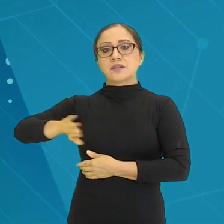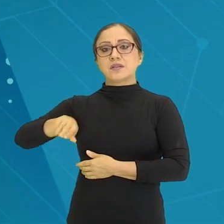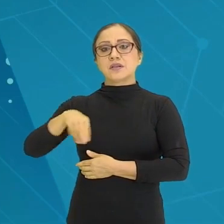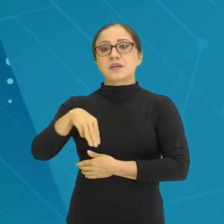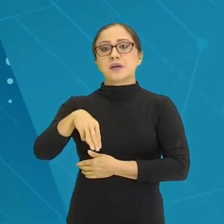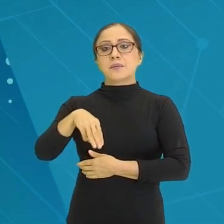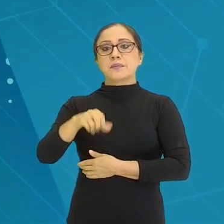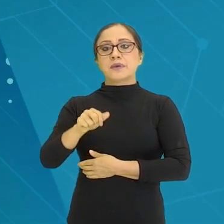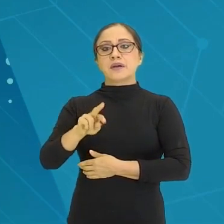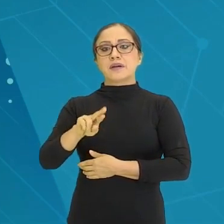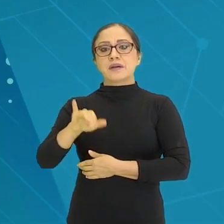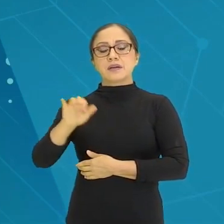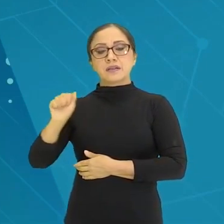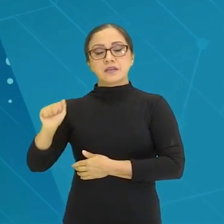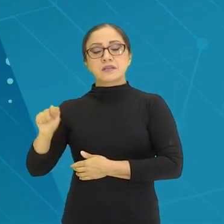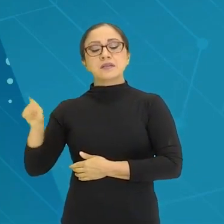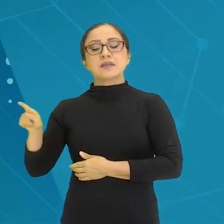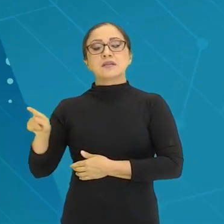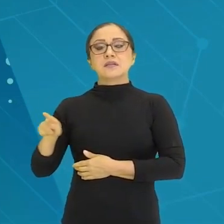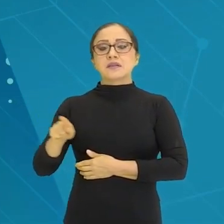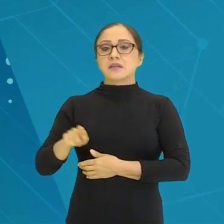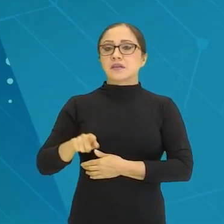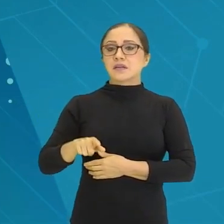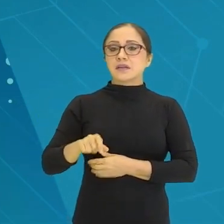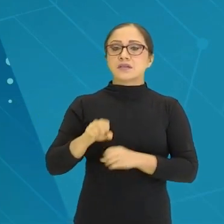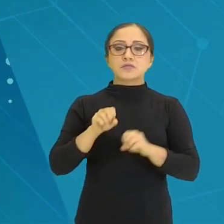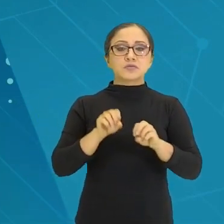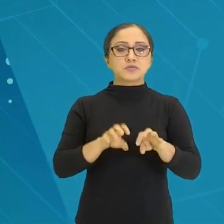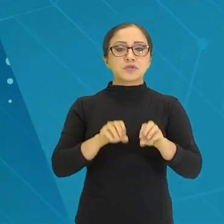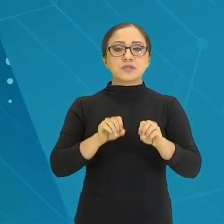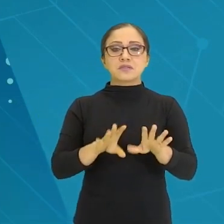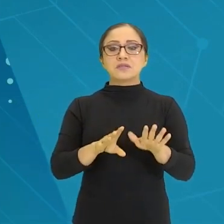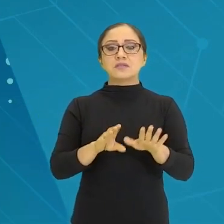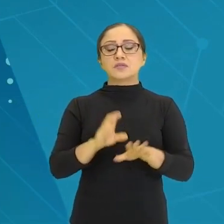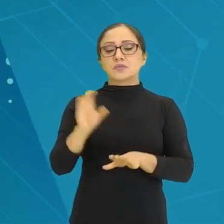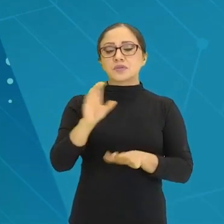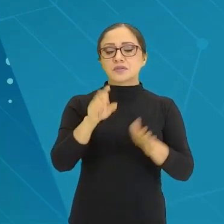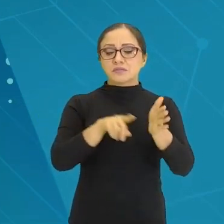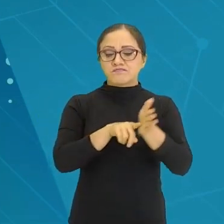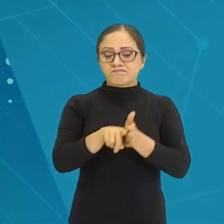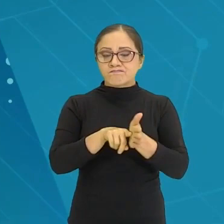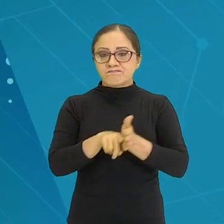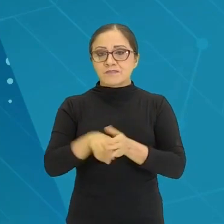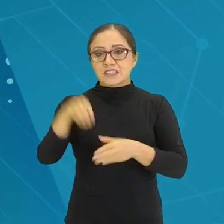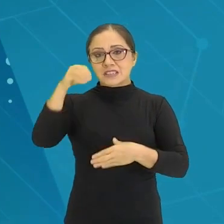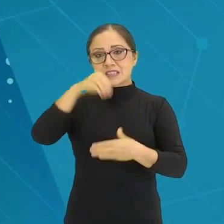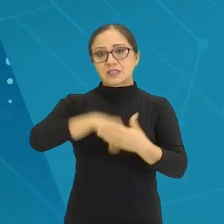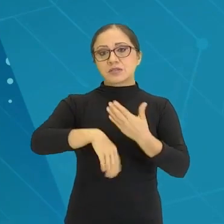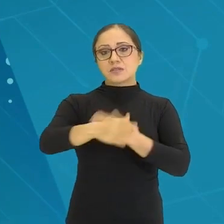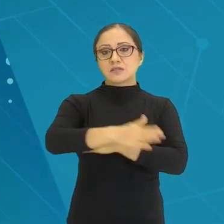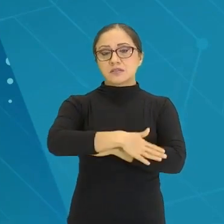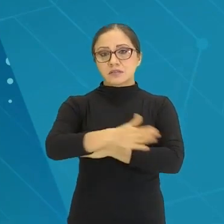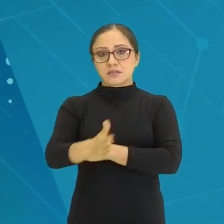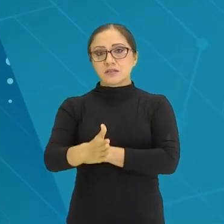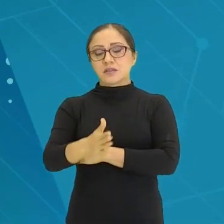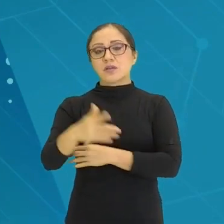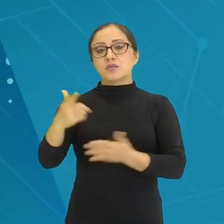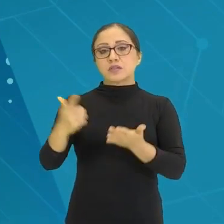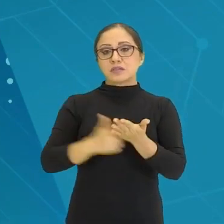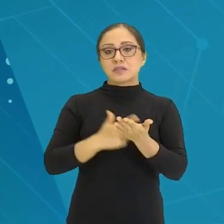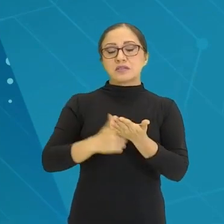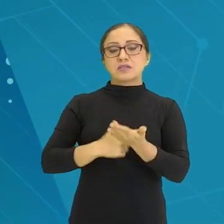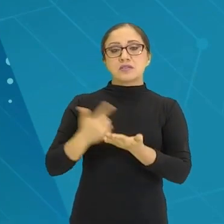intenso e muito denso na aplicação do ensino por investigação em sala de aula. Algumas desses livros que eu recomendei,